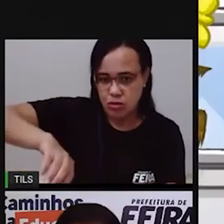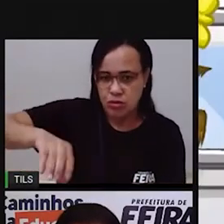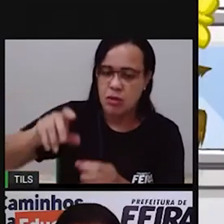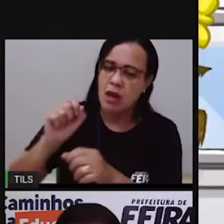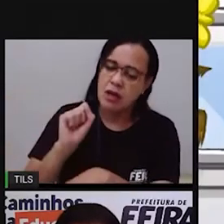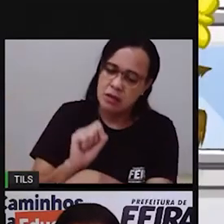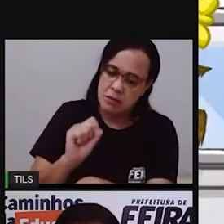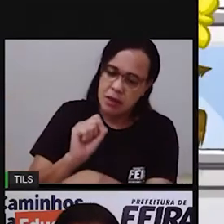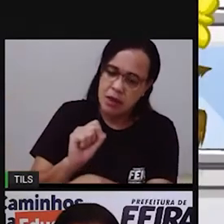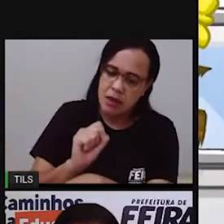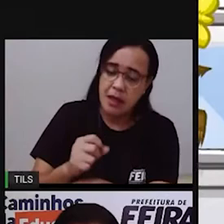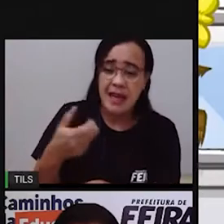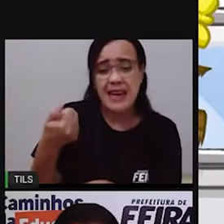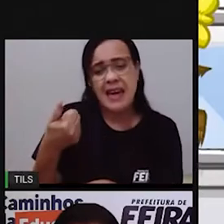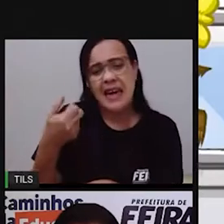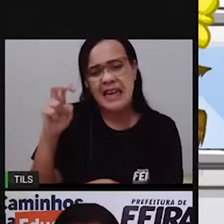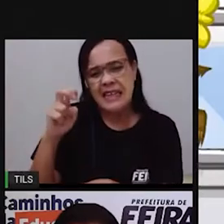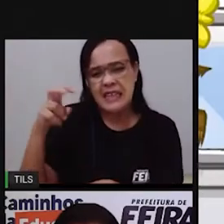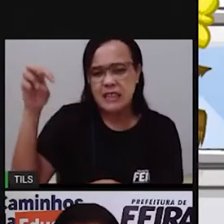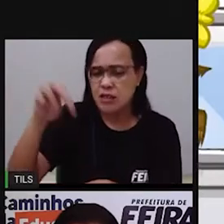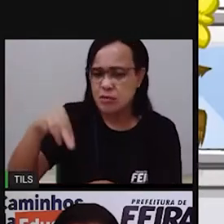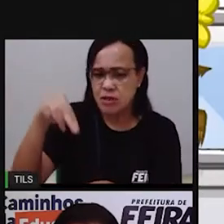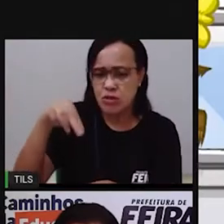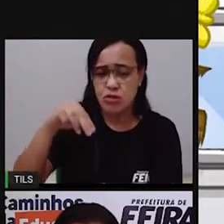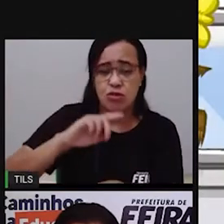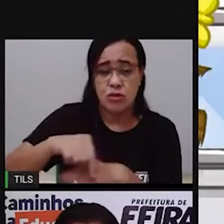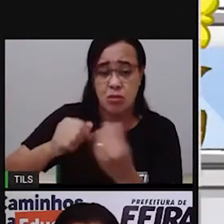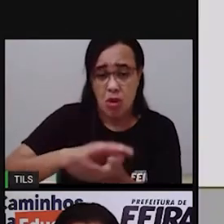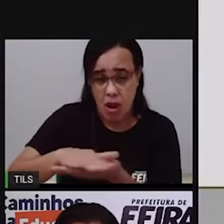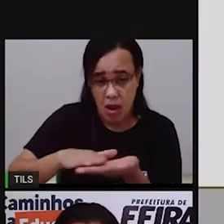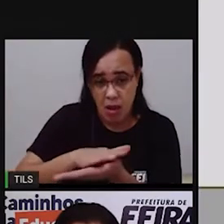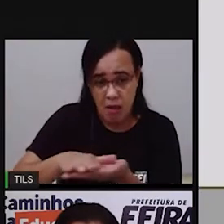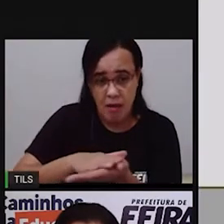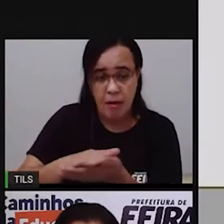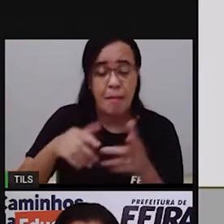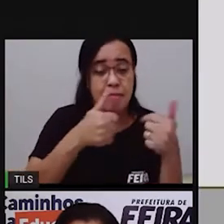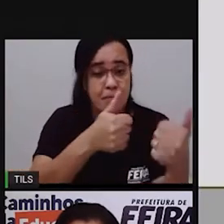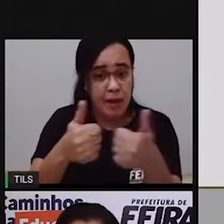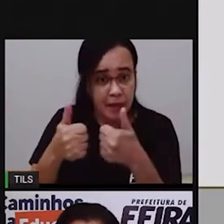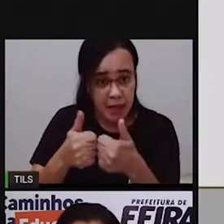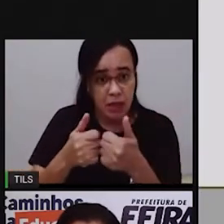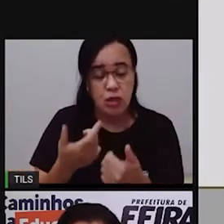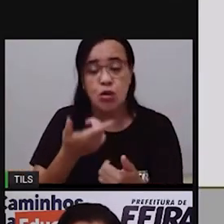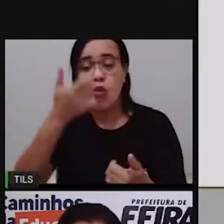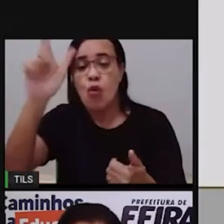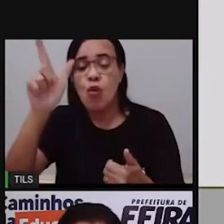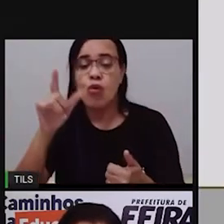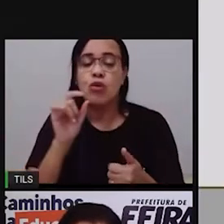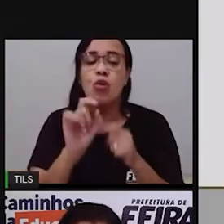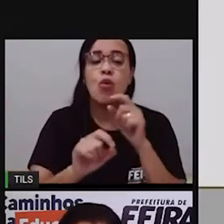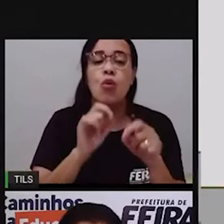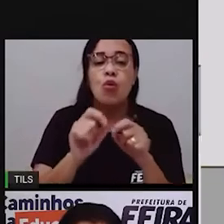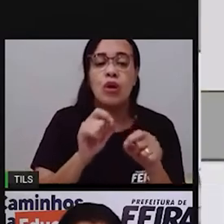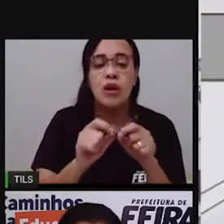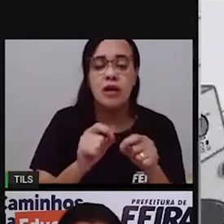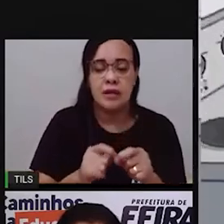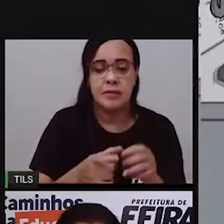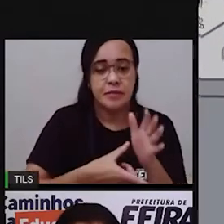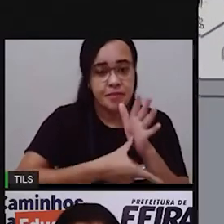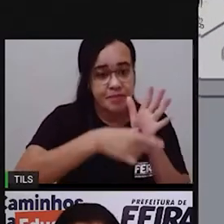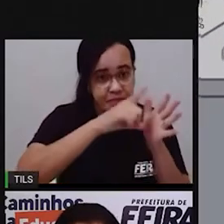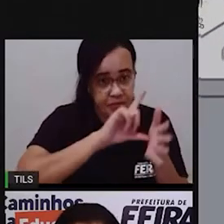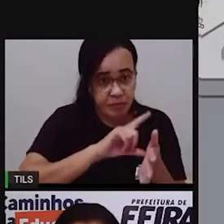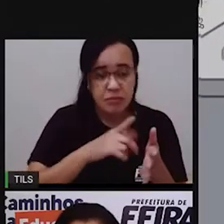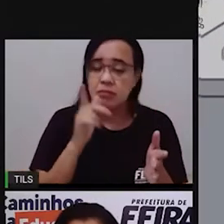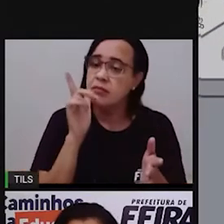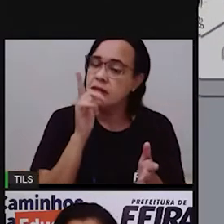bacia por 15 minutos, depois lave-os em água corrente. Outra dica importante é, antes de beber, filtrar